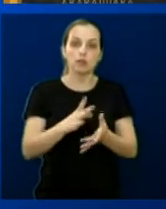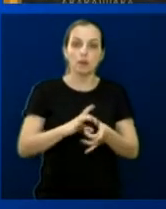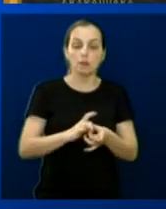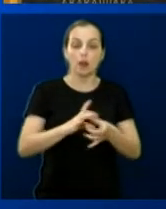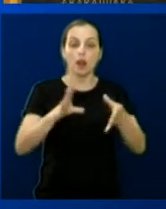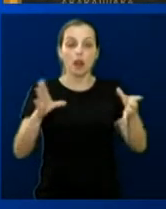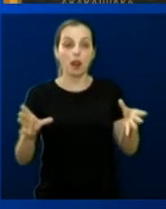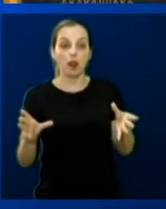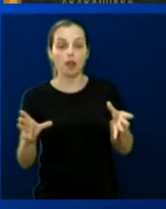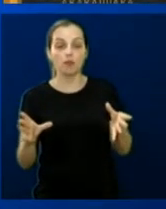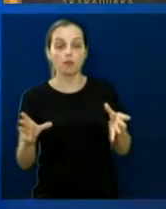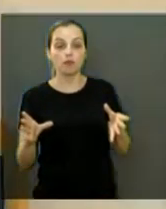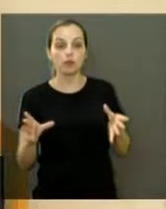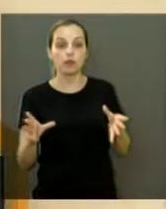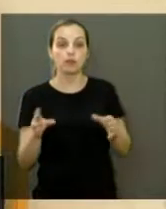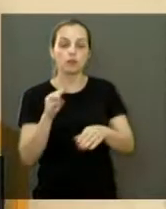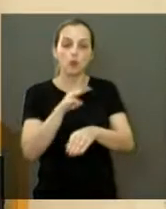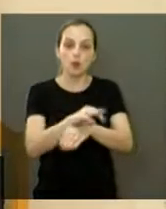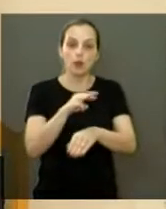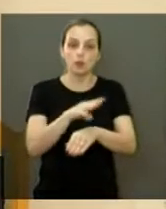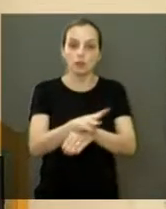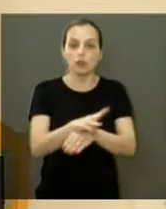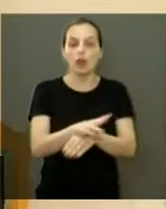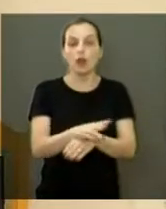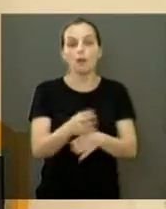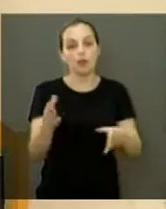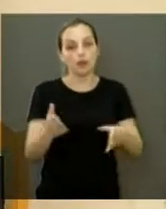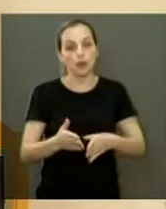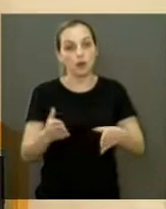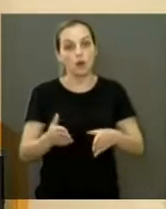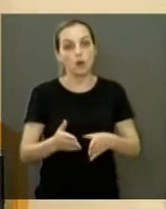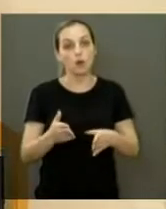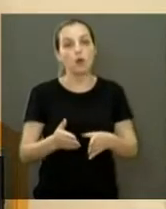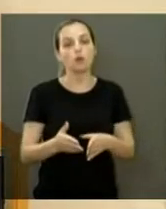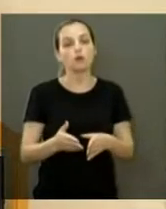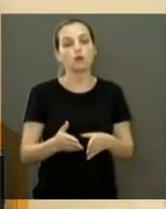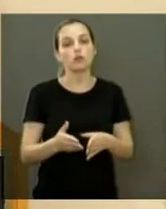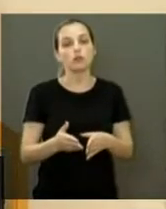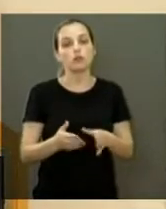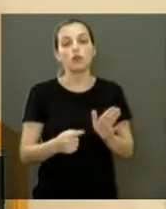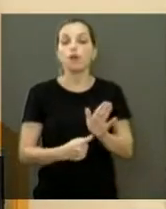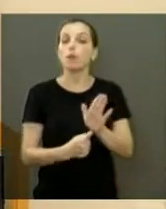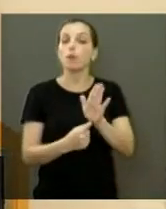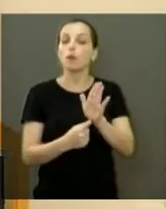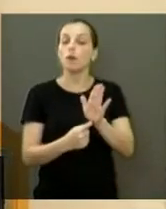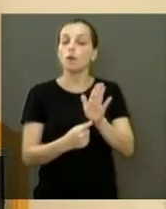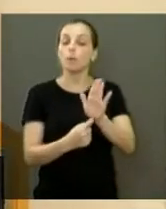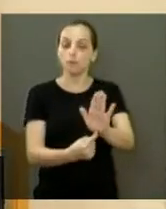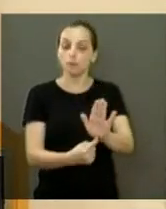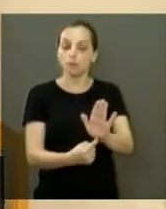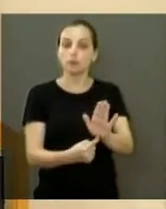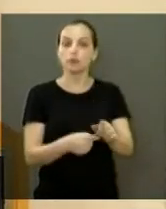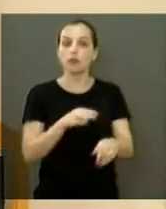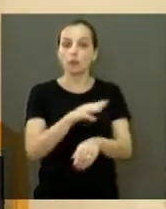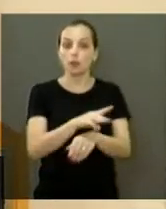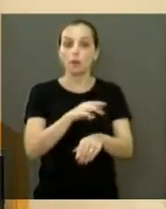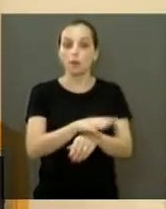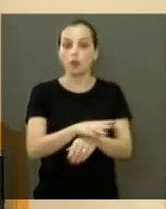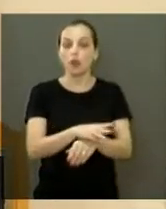sugestões. O nosso WhatsApp do mandato, hoje eu falei um pouco menos para dar tempo de anunciar. O nosso WhatsApp é